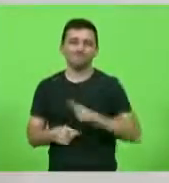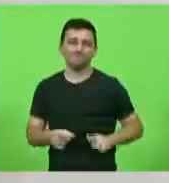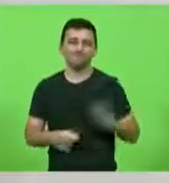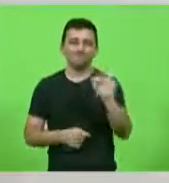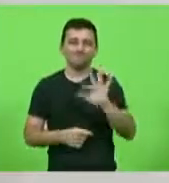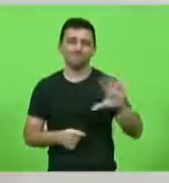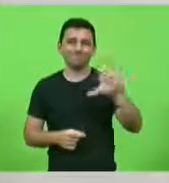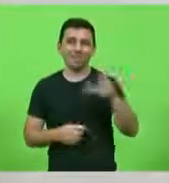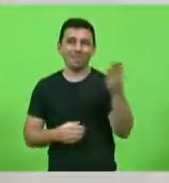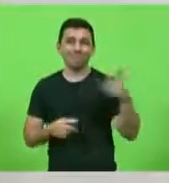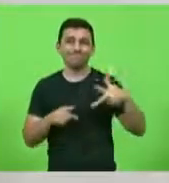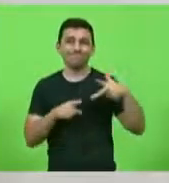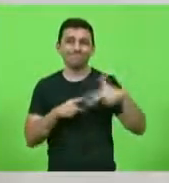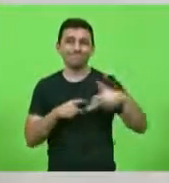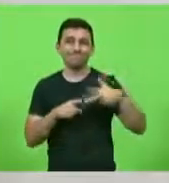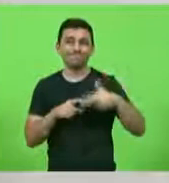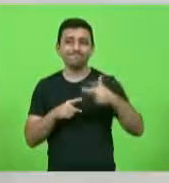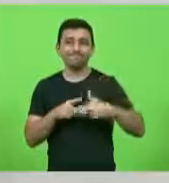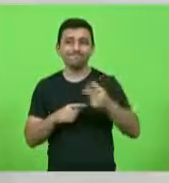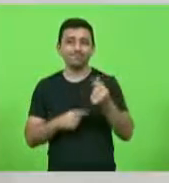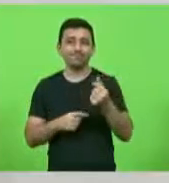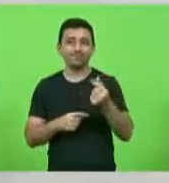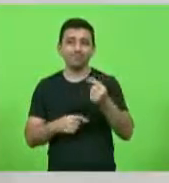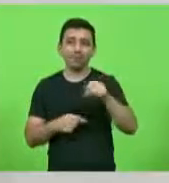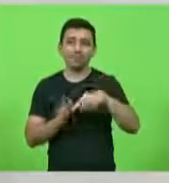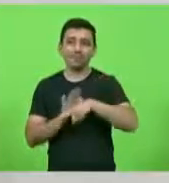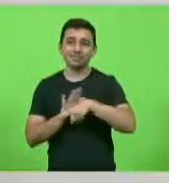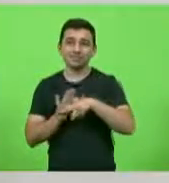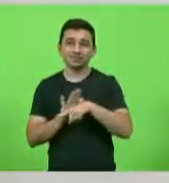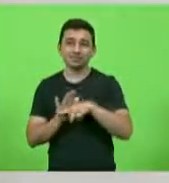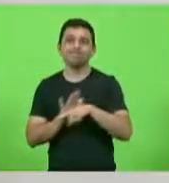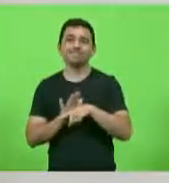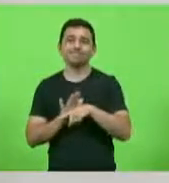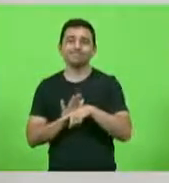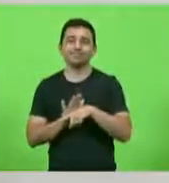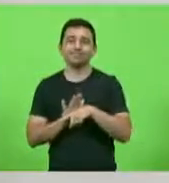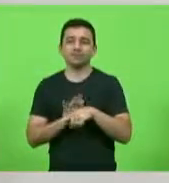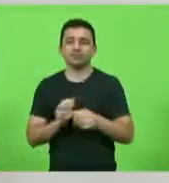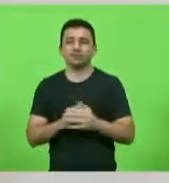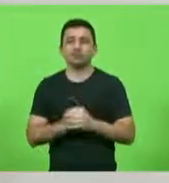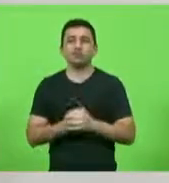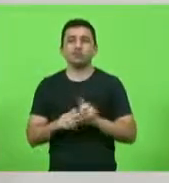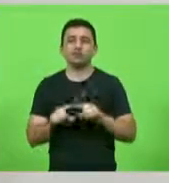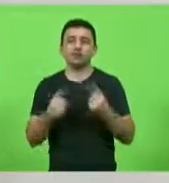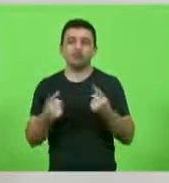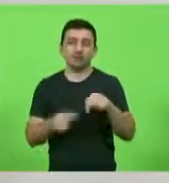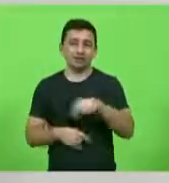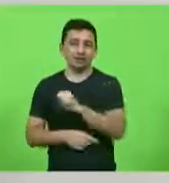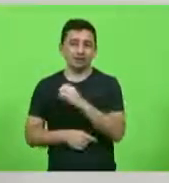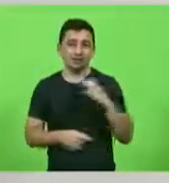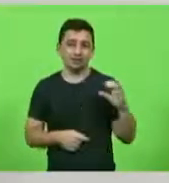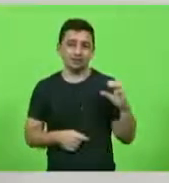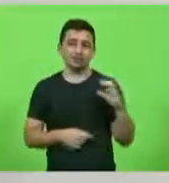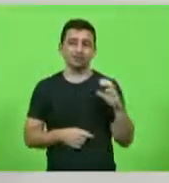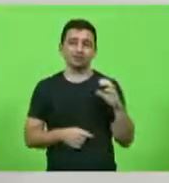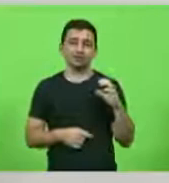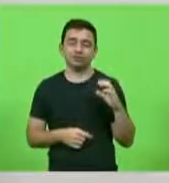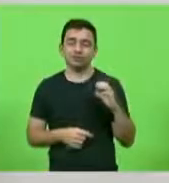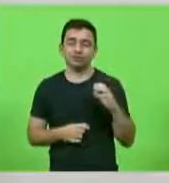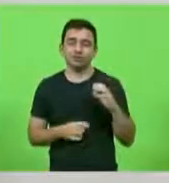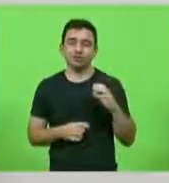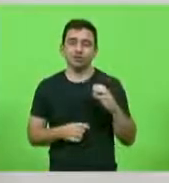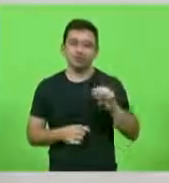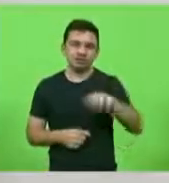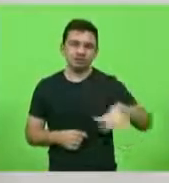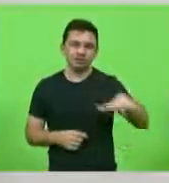está cortando a verba de pesquisas e nós temos em Santa Catarina deputado Milton Obos na região